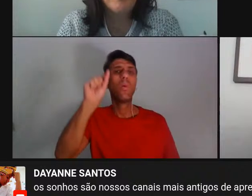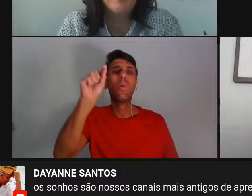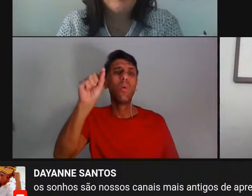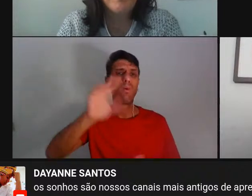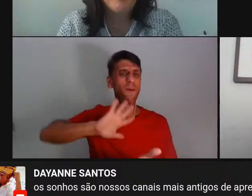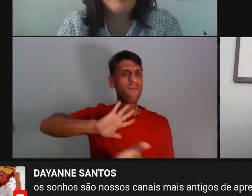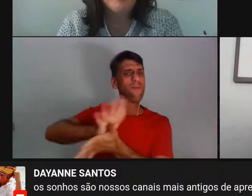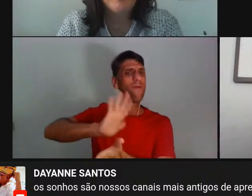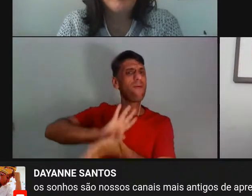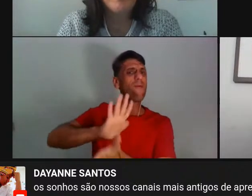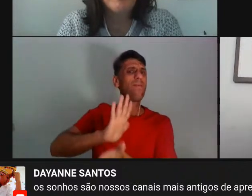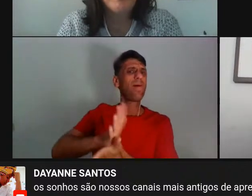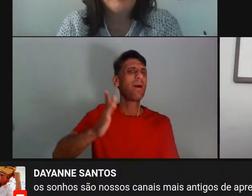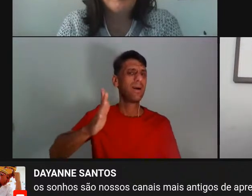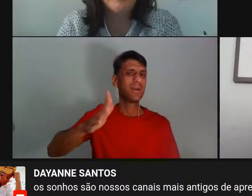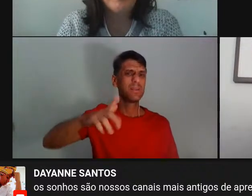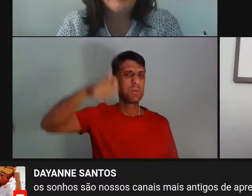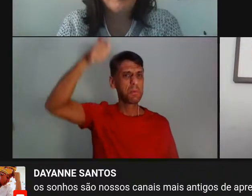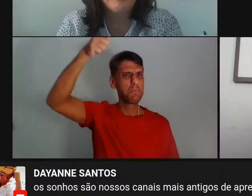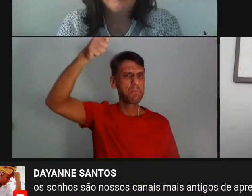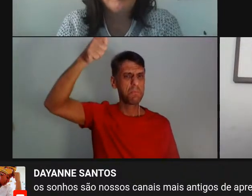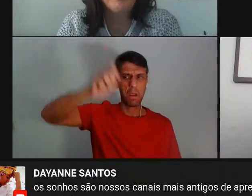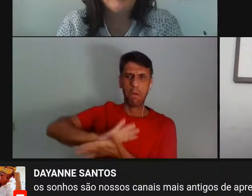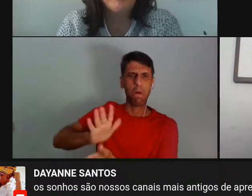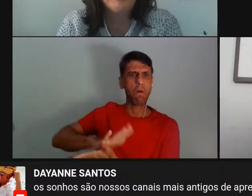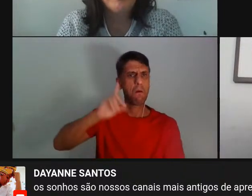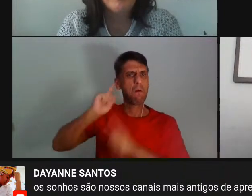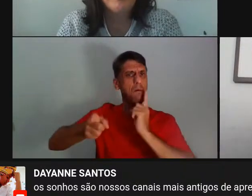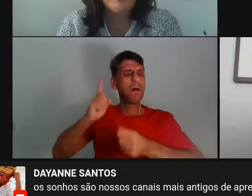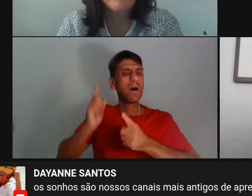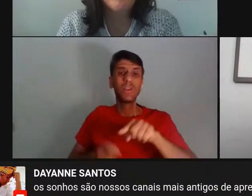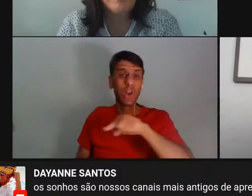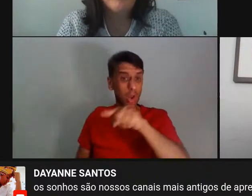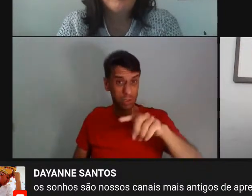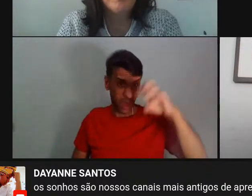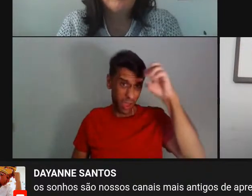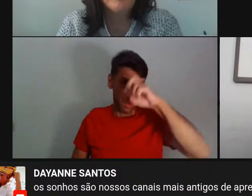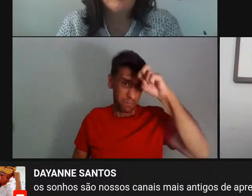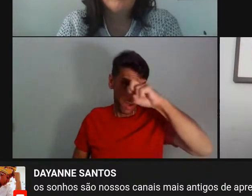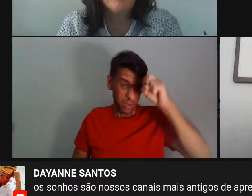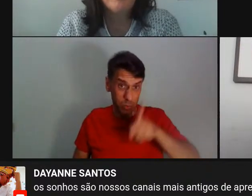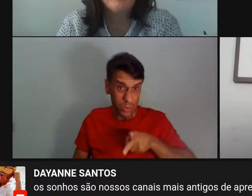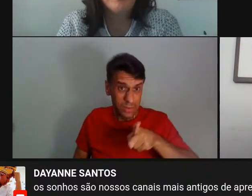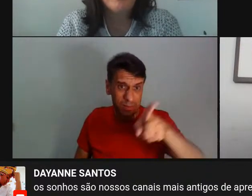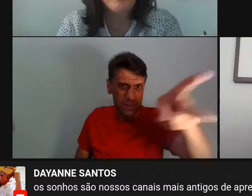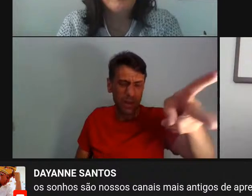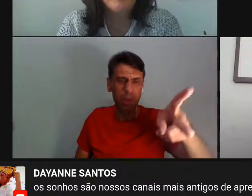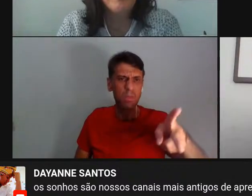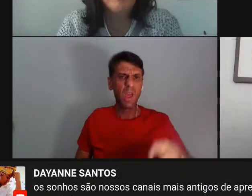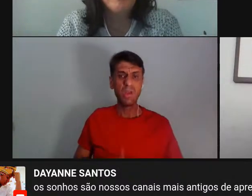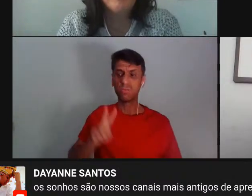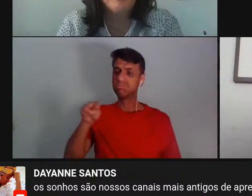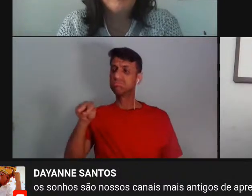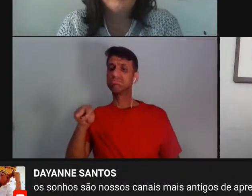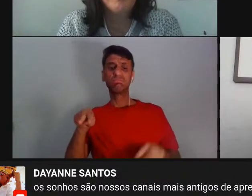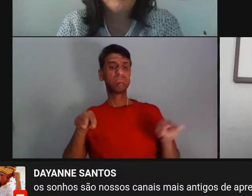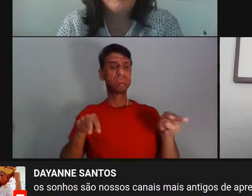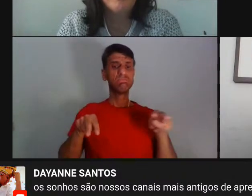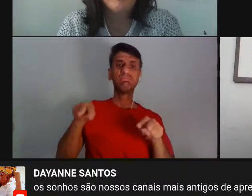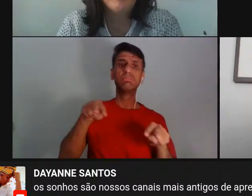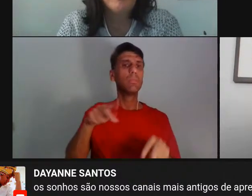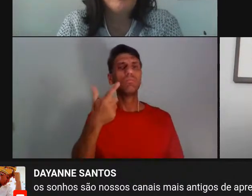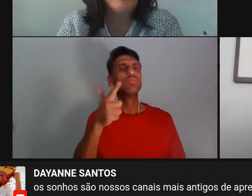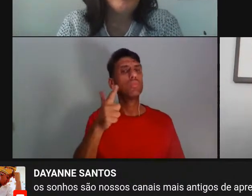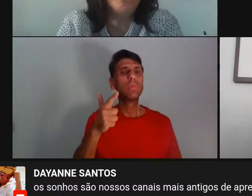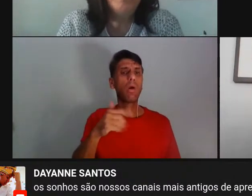Quando você tá sempre aprendendo, você tá no horizonte, né? Você não olha ninguém de cima pra baixo. Os nossos troncos